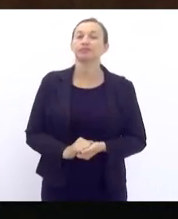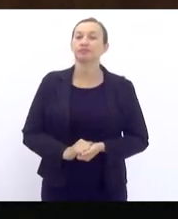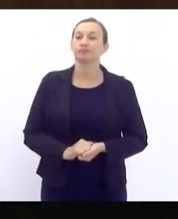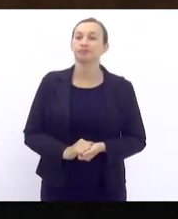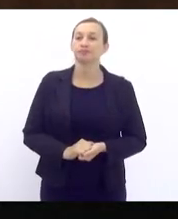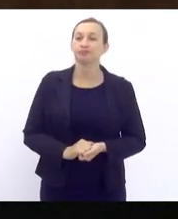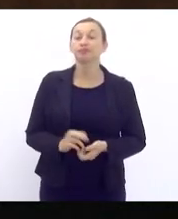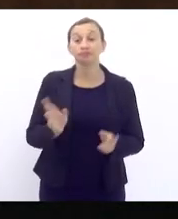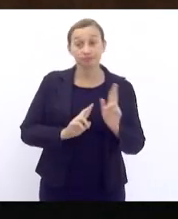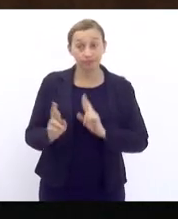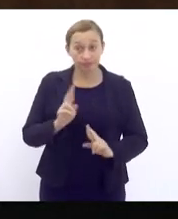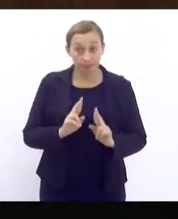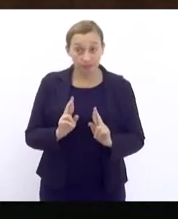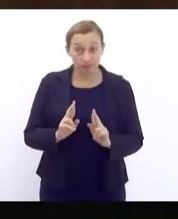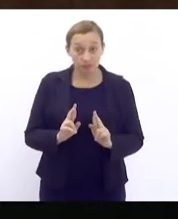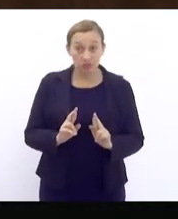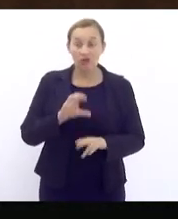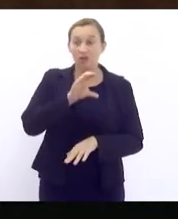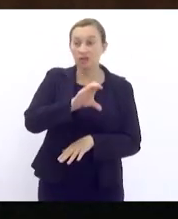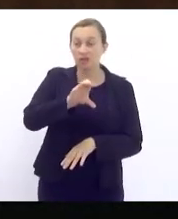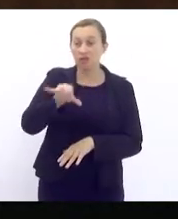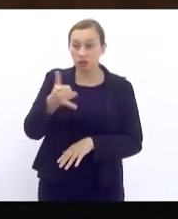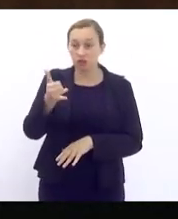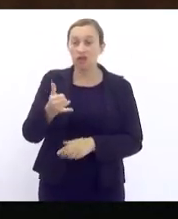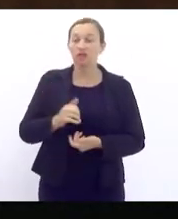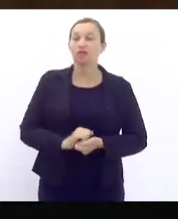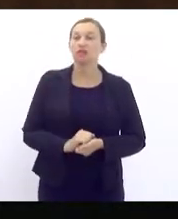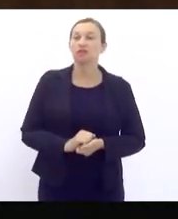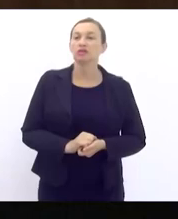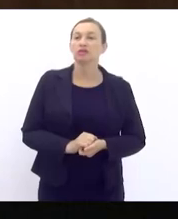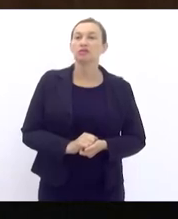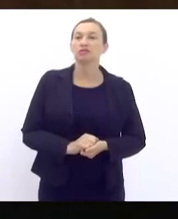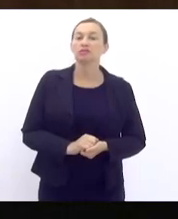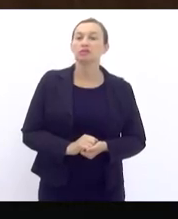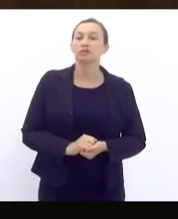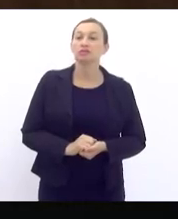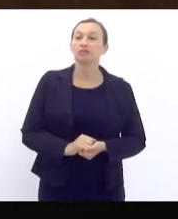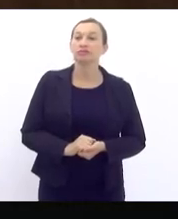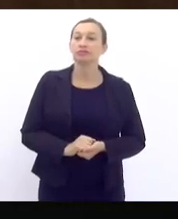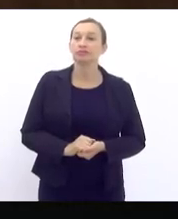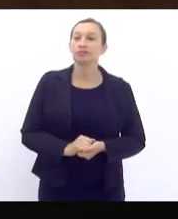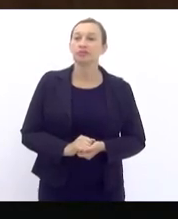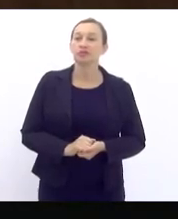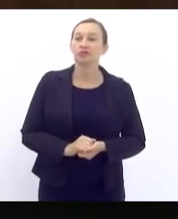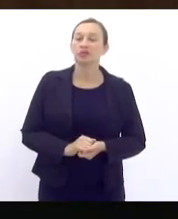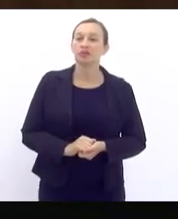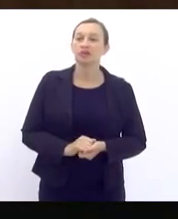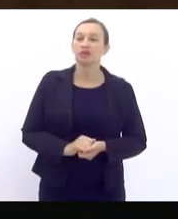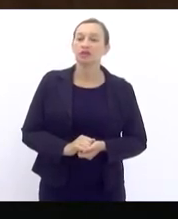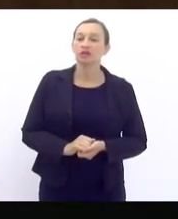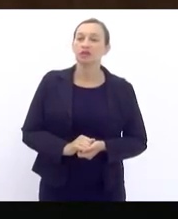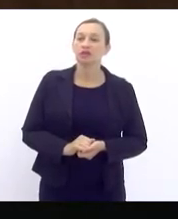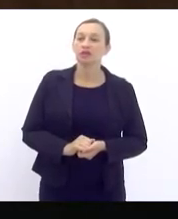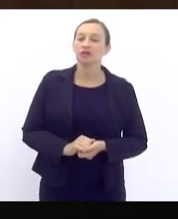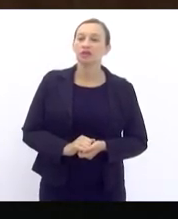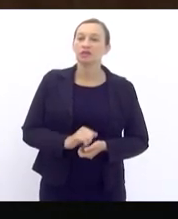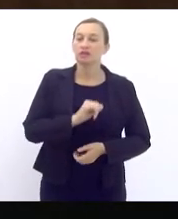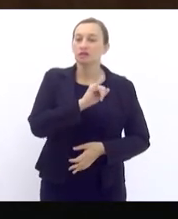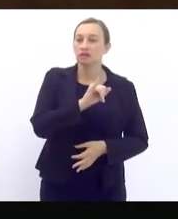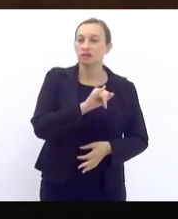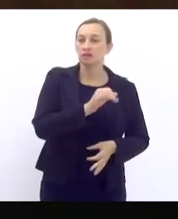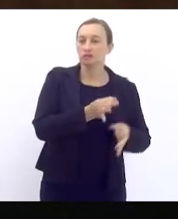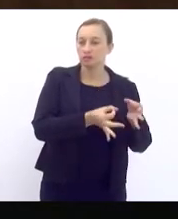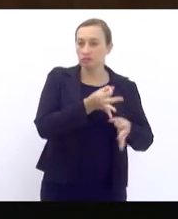aqui em relação ao parecer da CCJ, é necessário, então, dizer que ele, pela juridicidade com